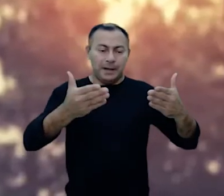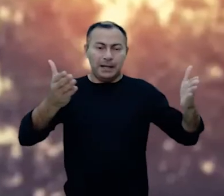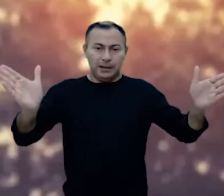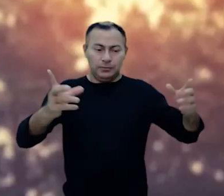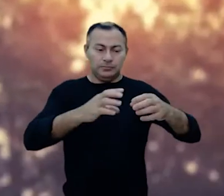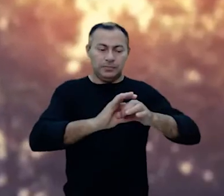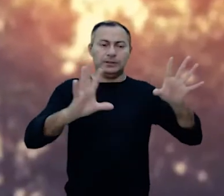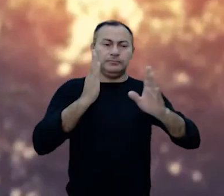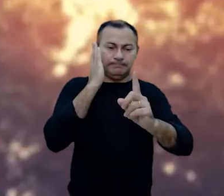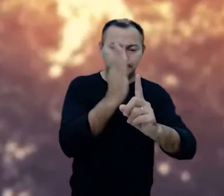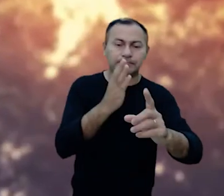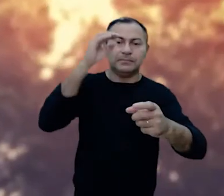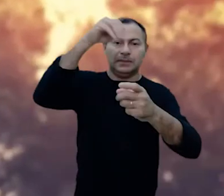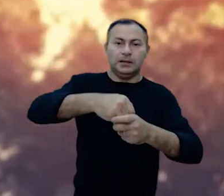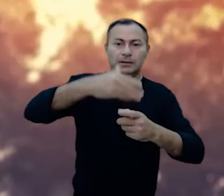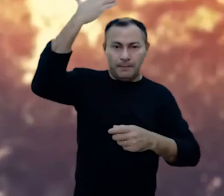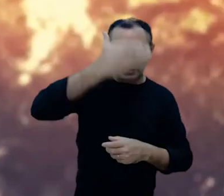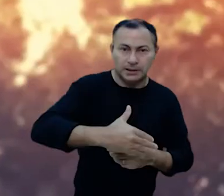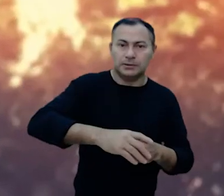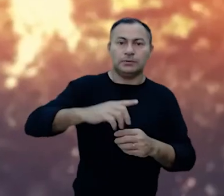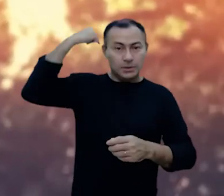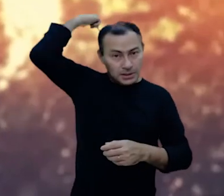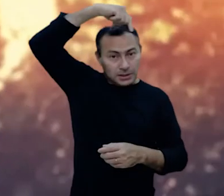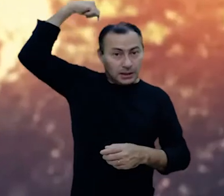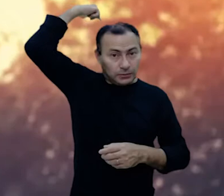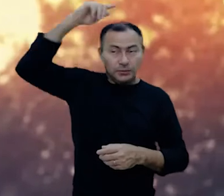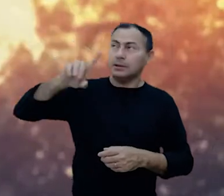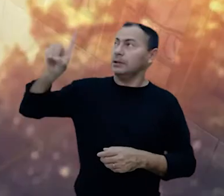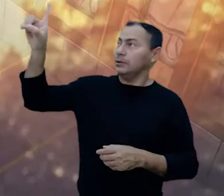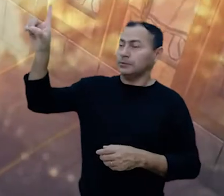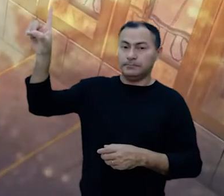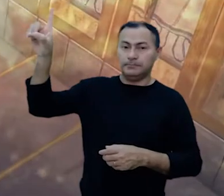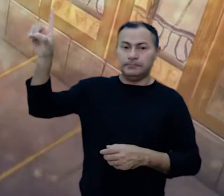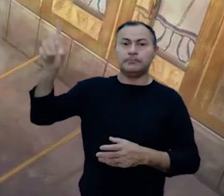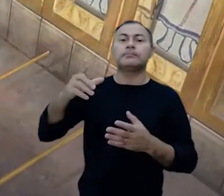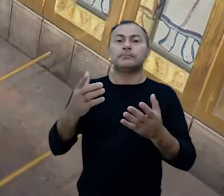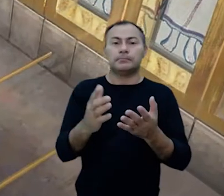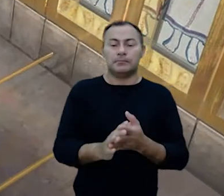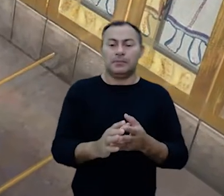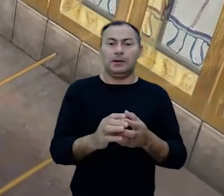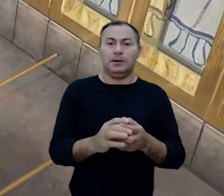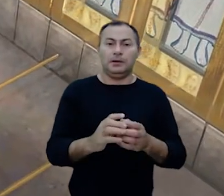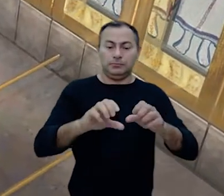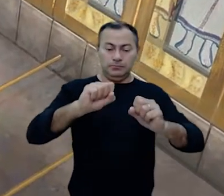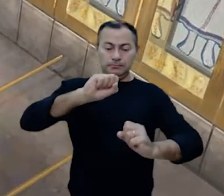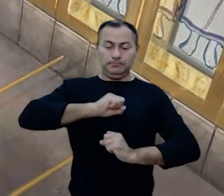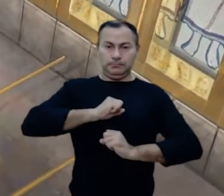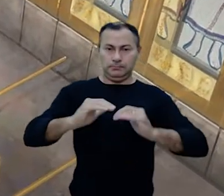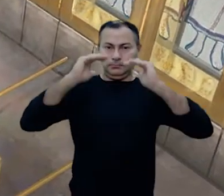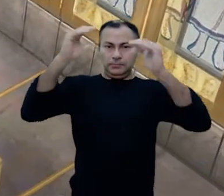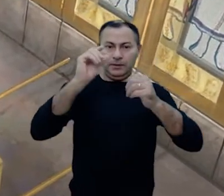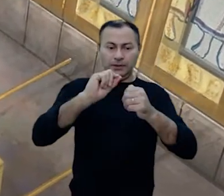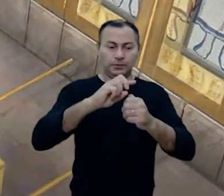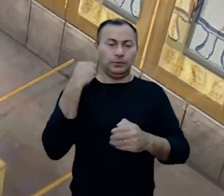cortina e nos deixando direto lá na presença do santo Deus. E desde que este grande sumo